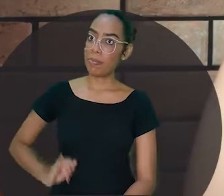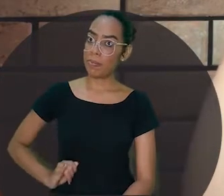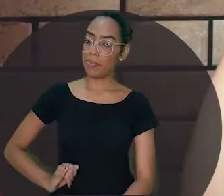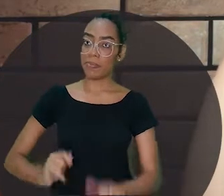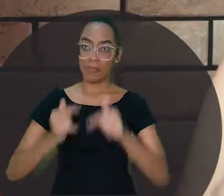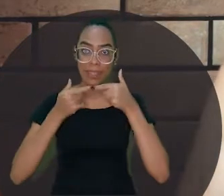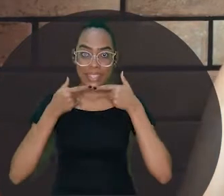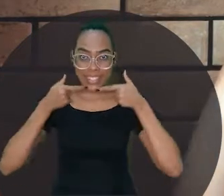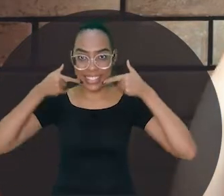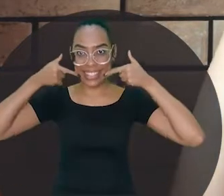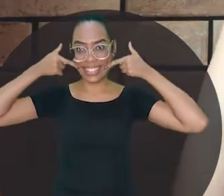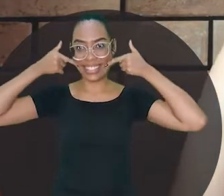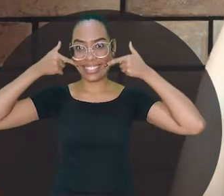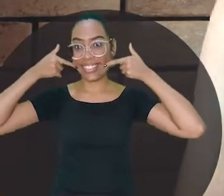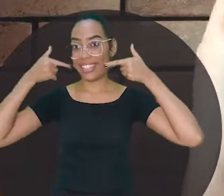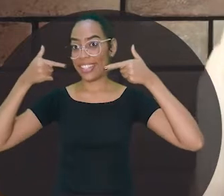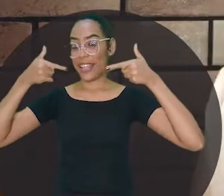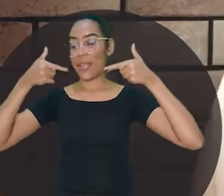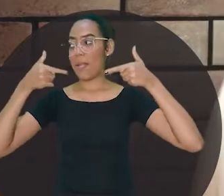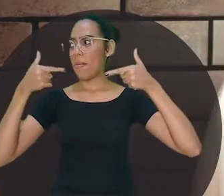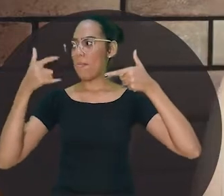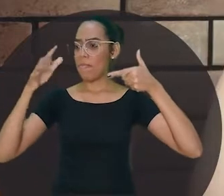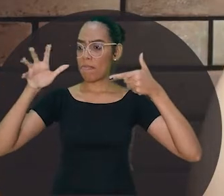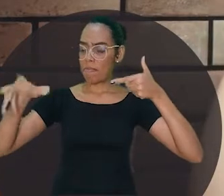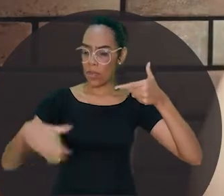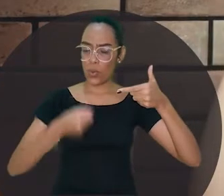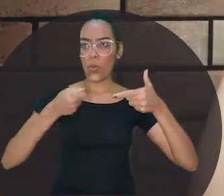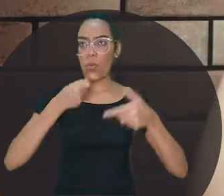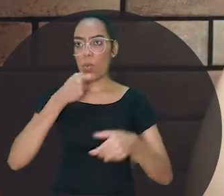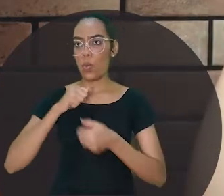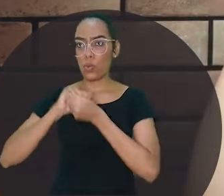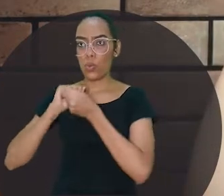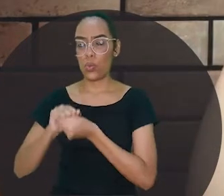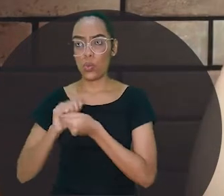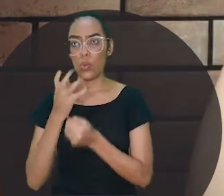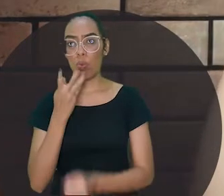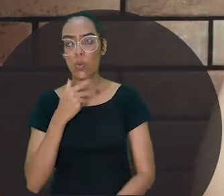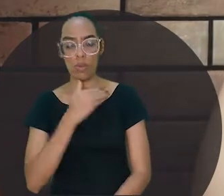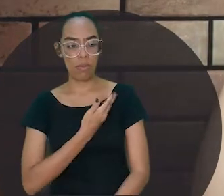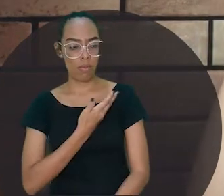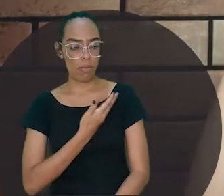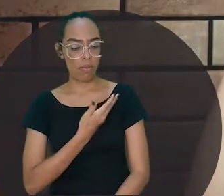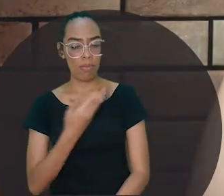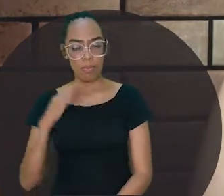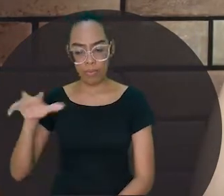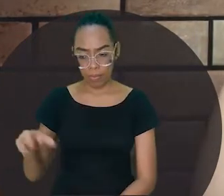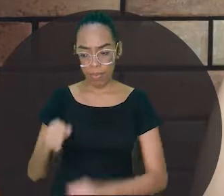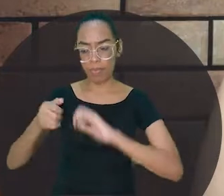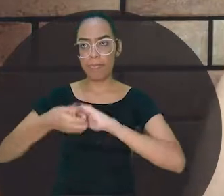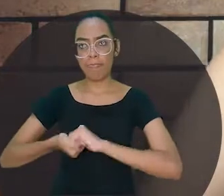imperador abriu um sorriso de orelha a orelha. Pegou Xing Ling Ling Ling Ling Ling. Ling Ling,